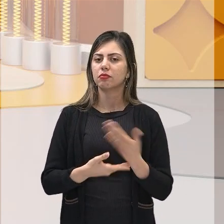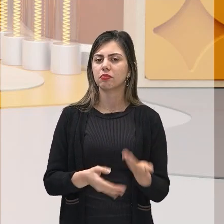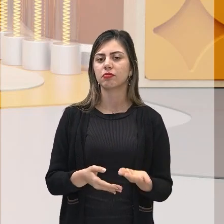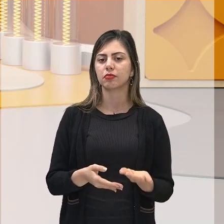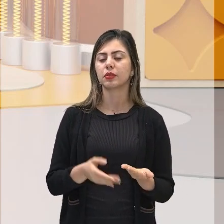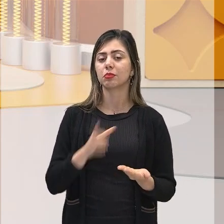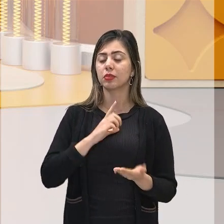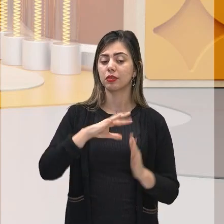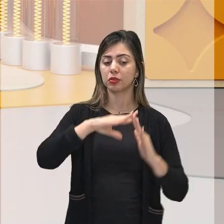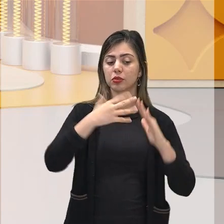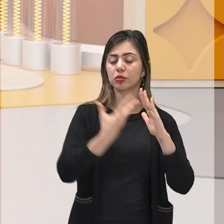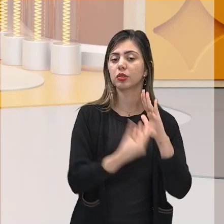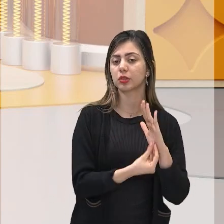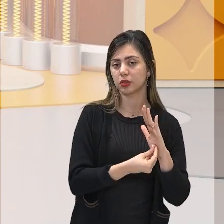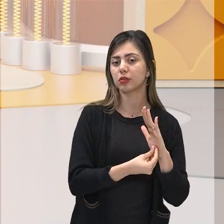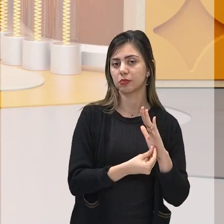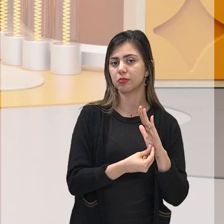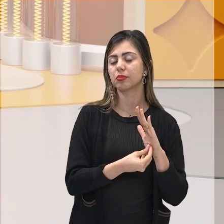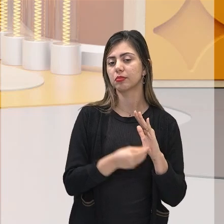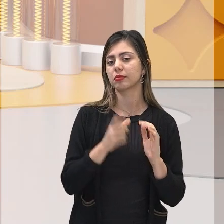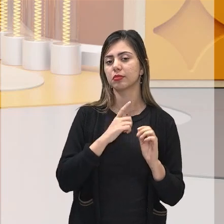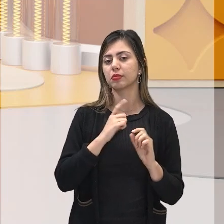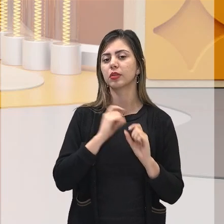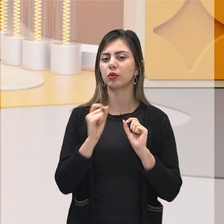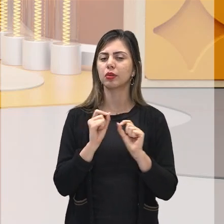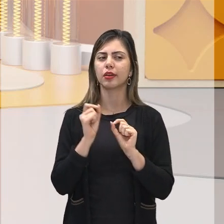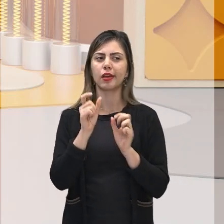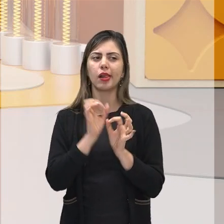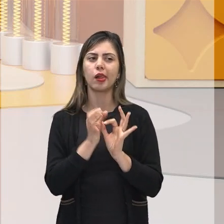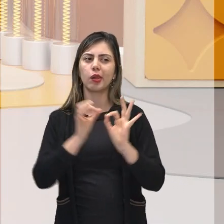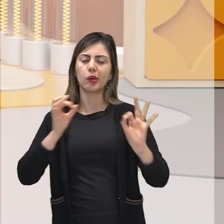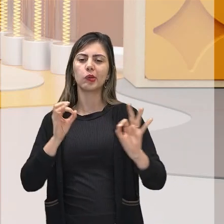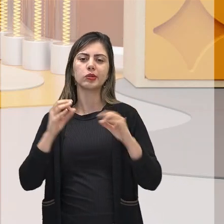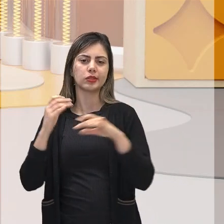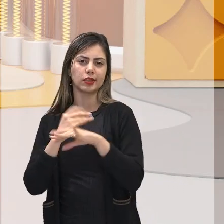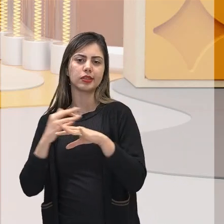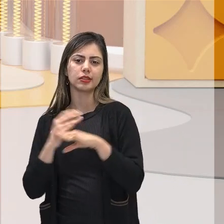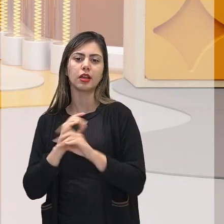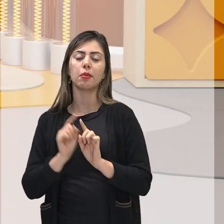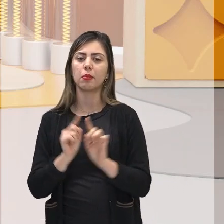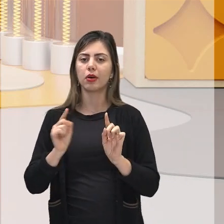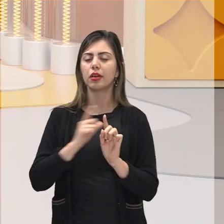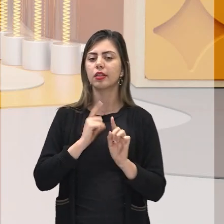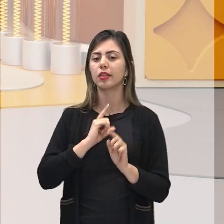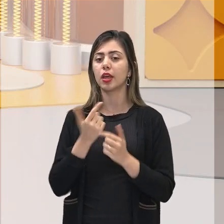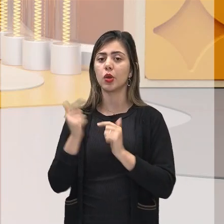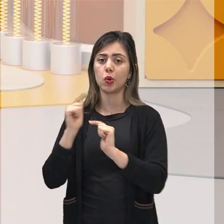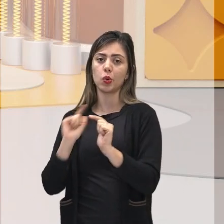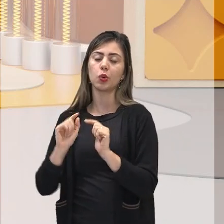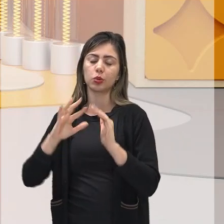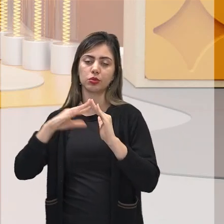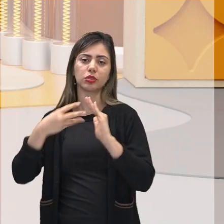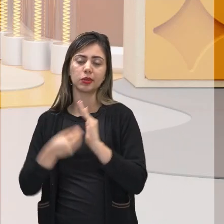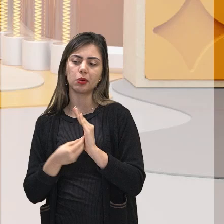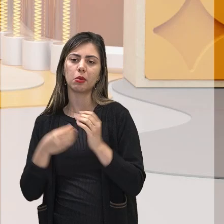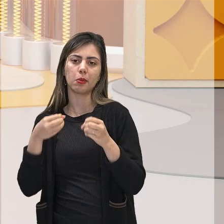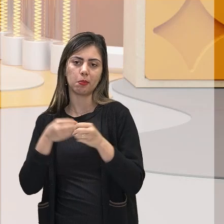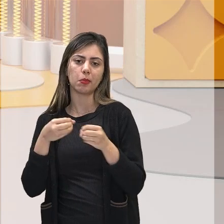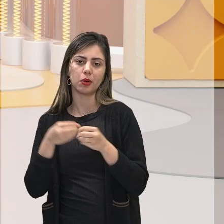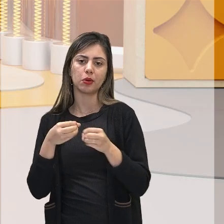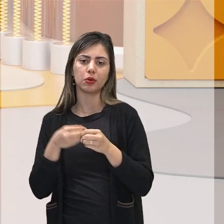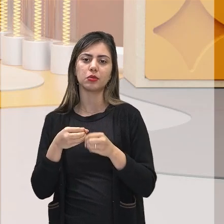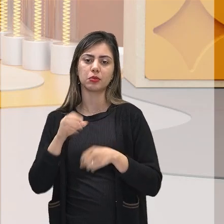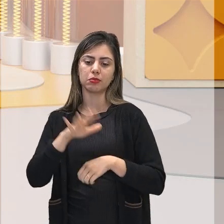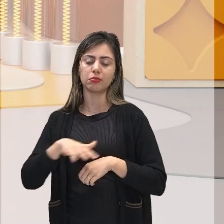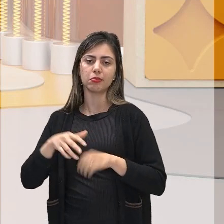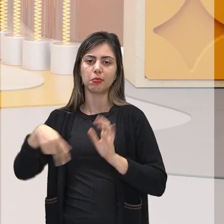os quilombos que estão ainda mais afastados dos centros urbanos, como também os quilombos que estão mais próximos da gente, que são chamados quilombos